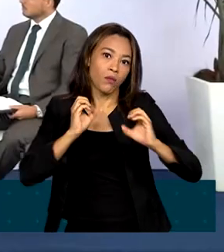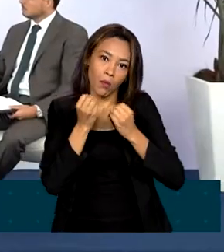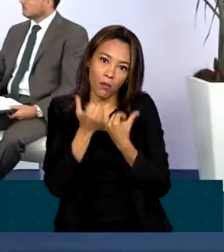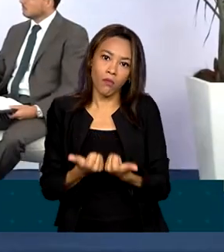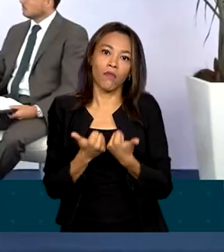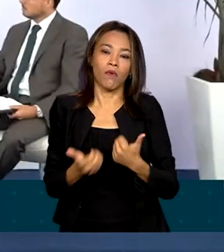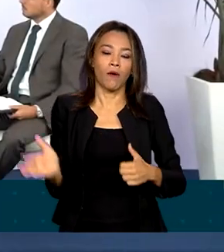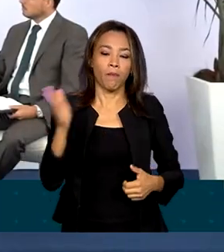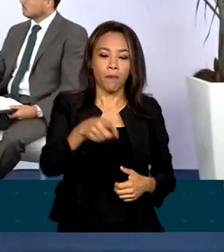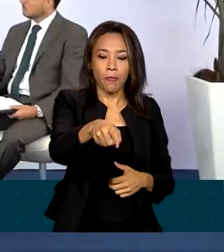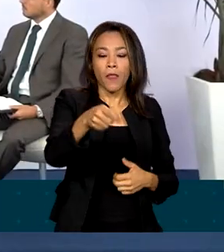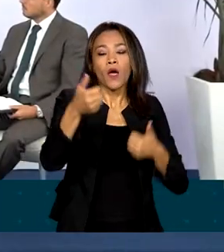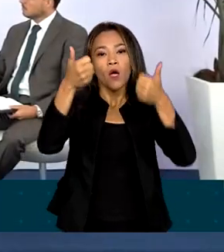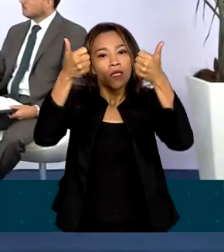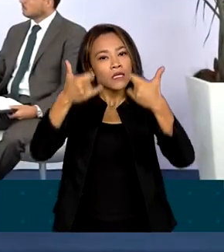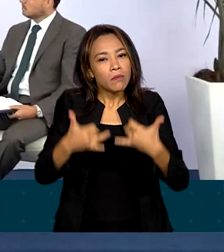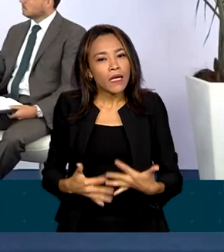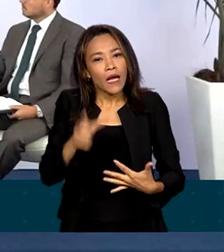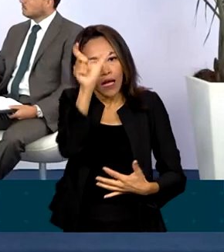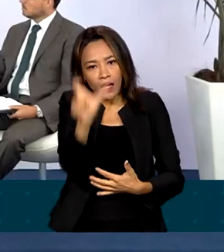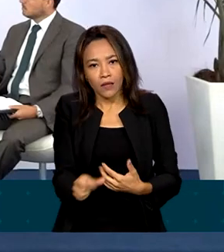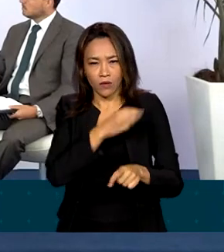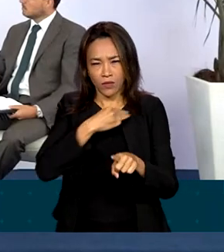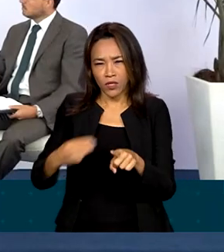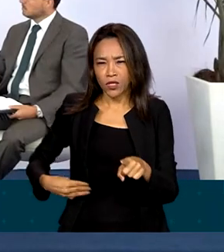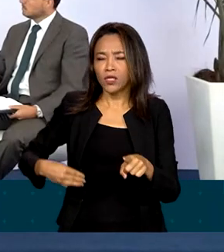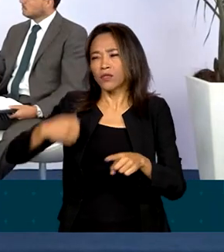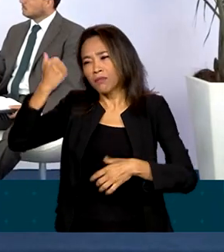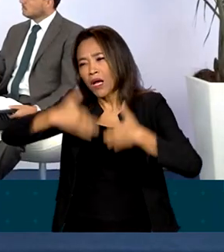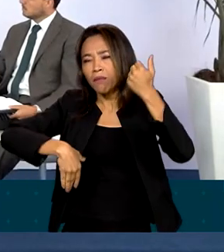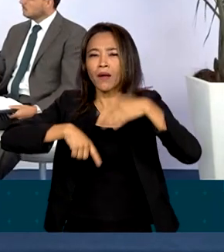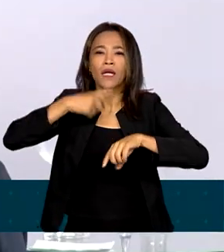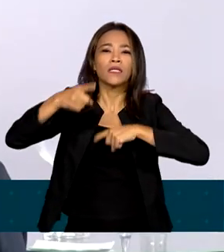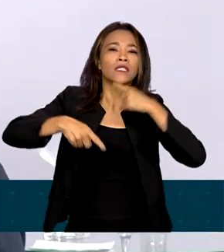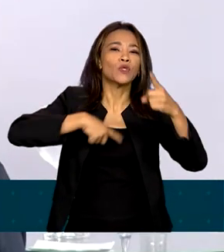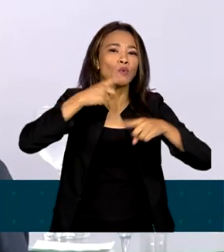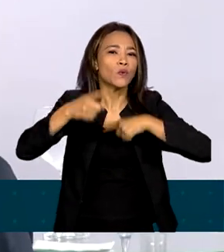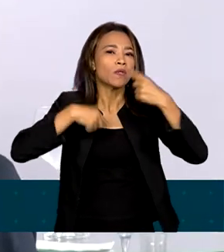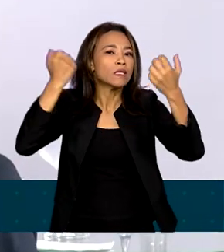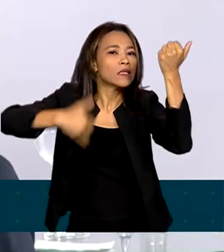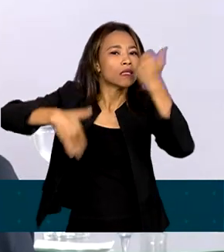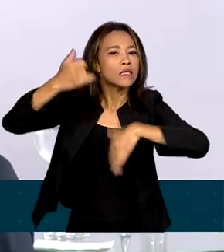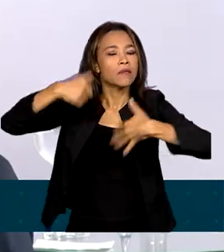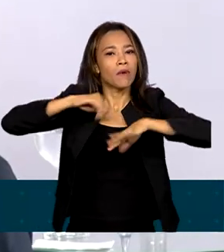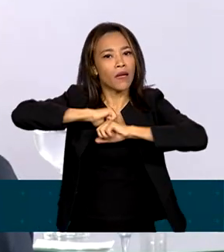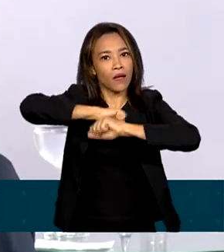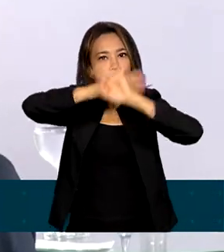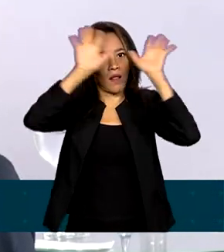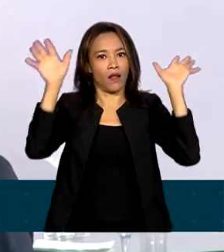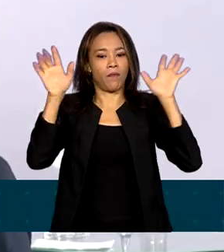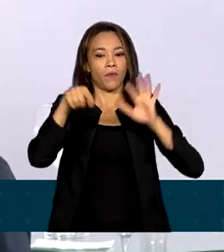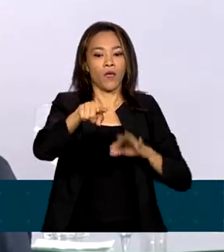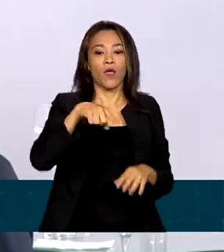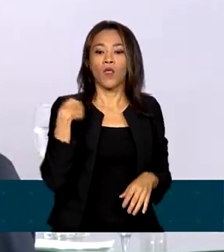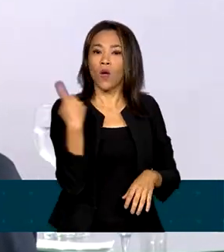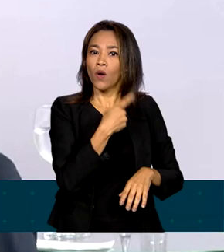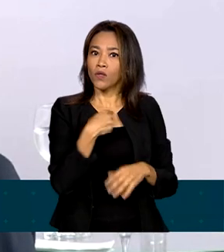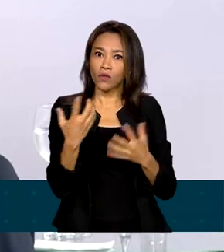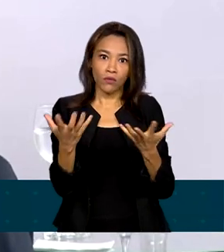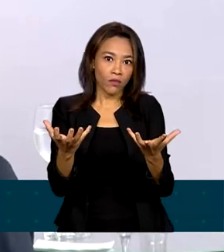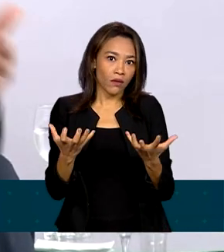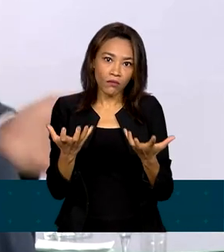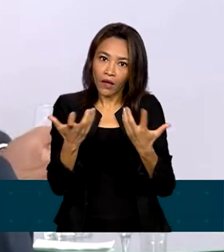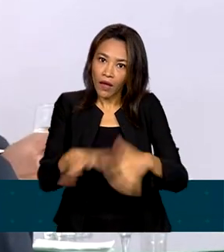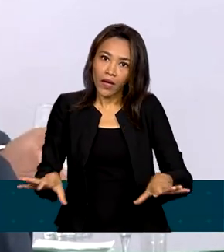esclarecido muitas dúvidas para reduzir desconfianças. Nós não temos nenhuma intenção de onerar imposto sobre